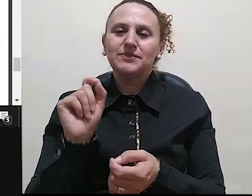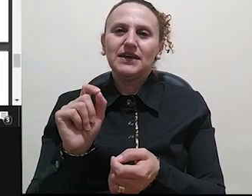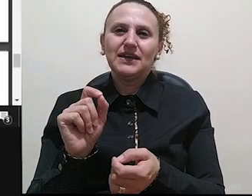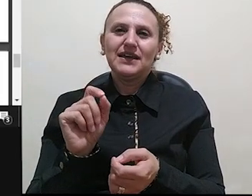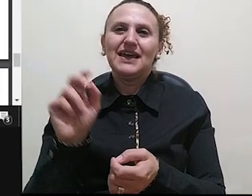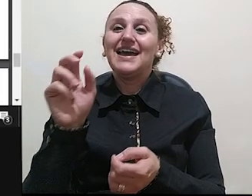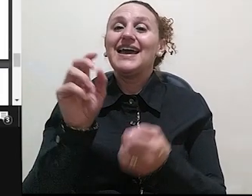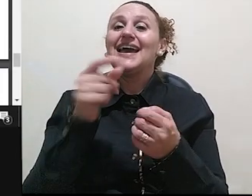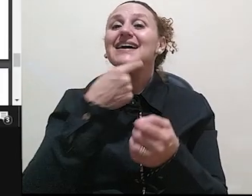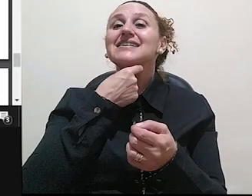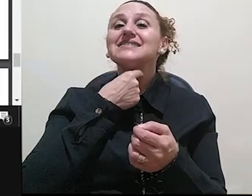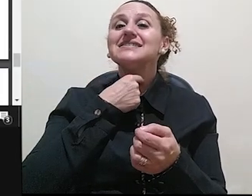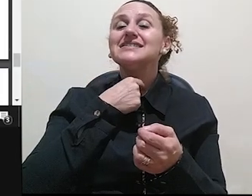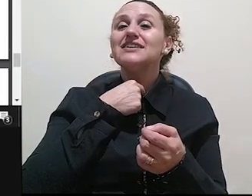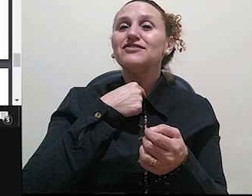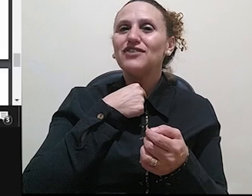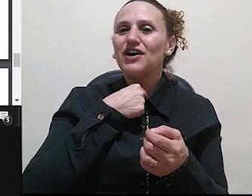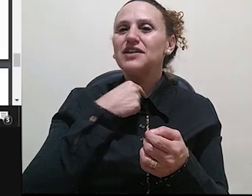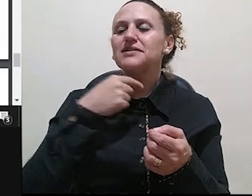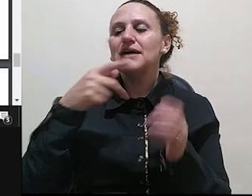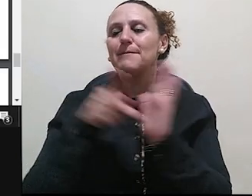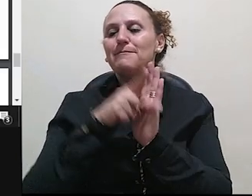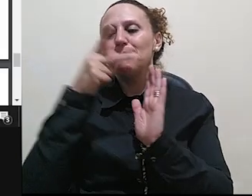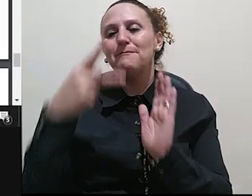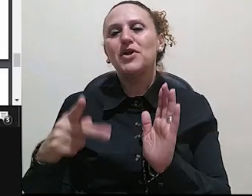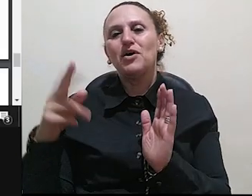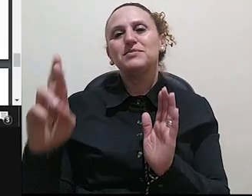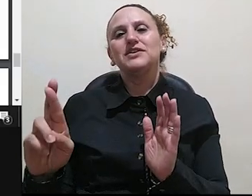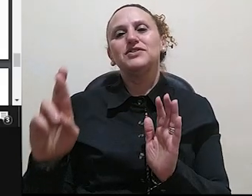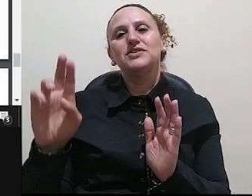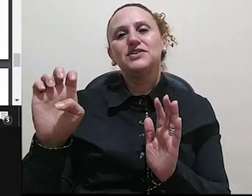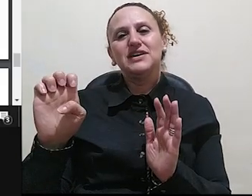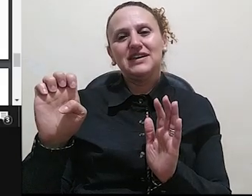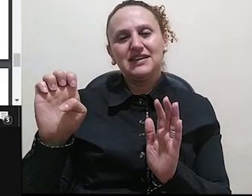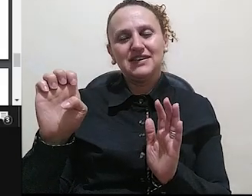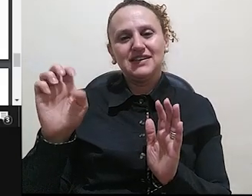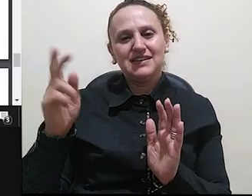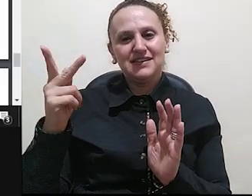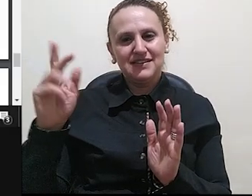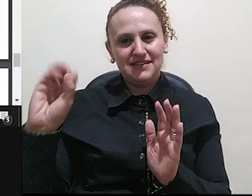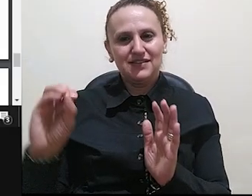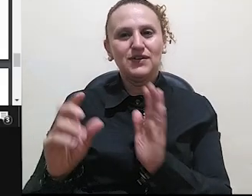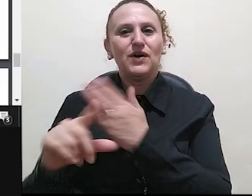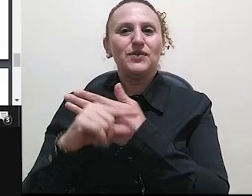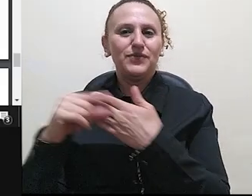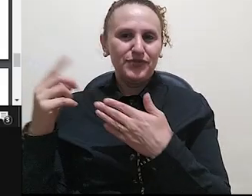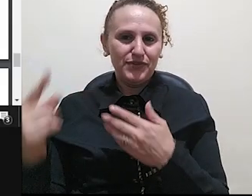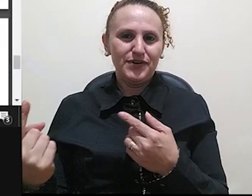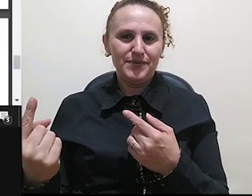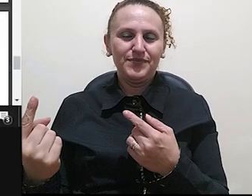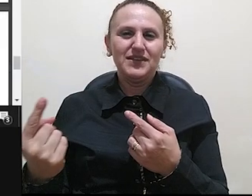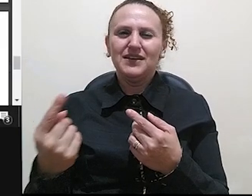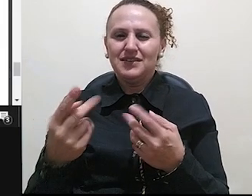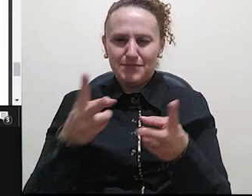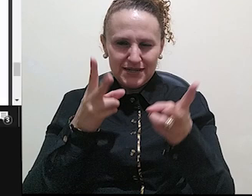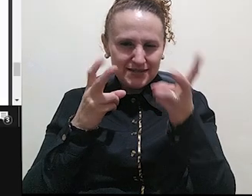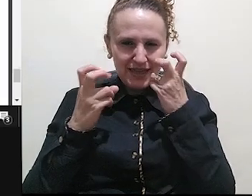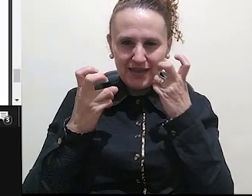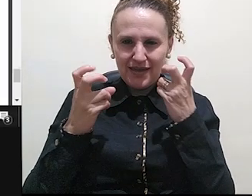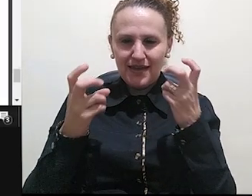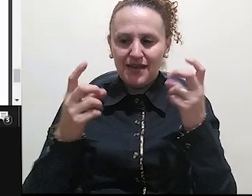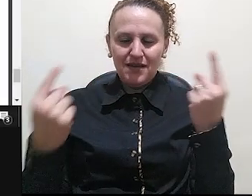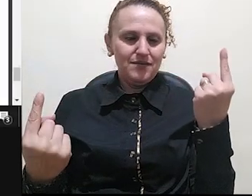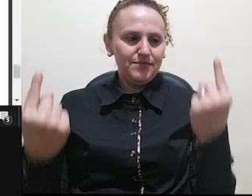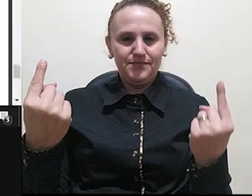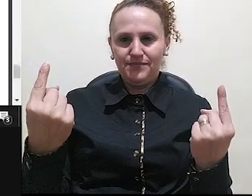Essa voz é do resenhista e não do Borges Neto, que é a do texto resenhado. Está bem marcada aqui a diferença, tá?